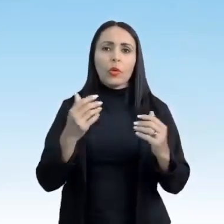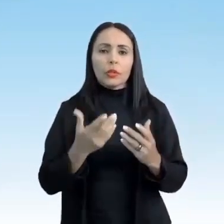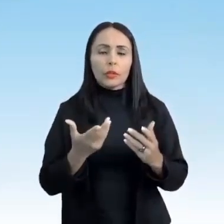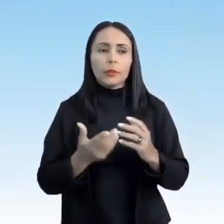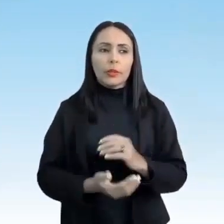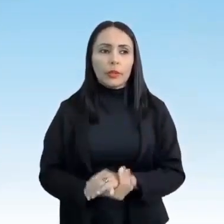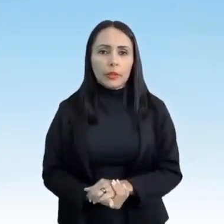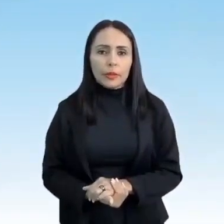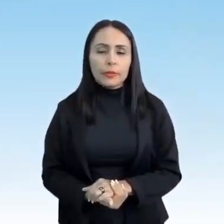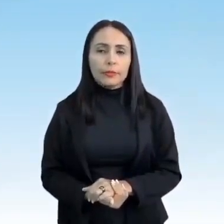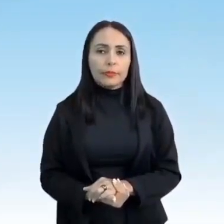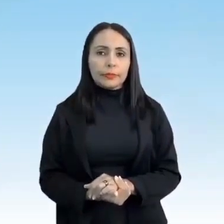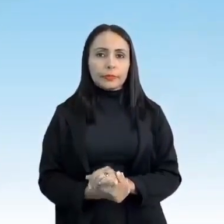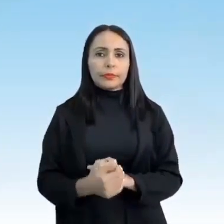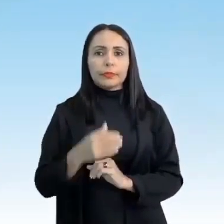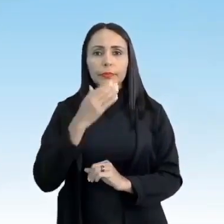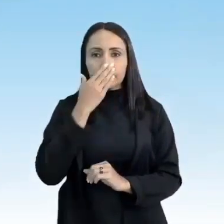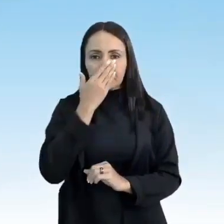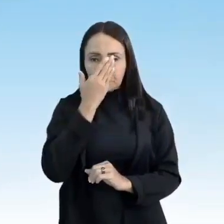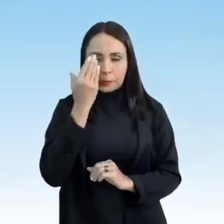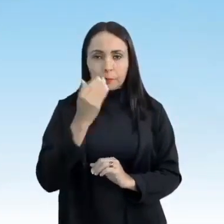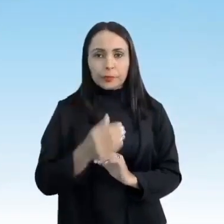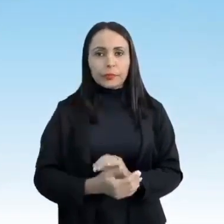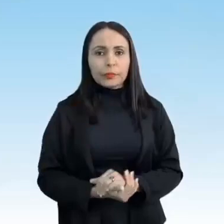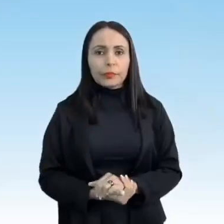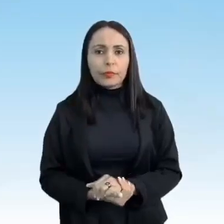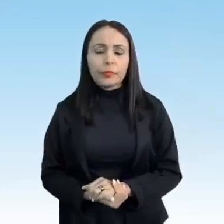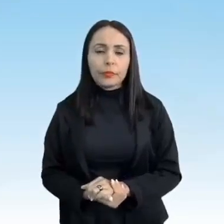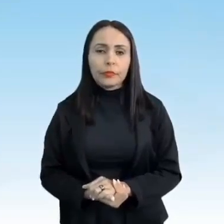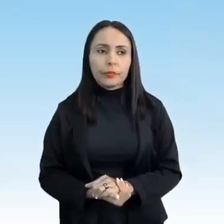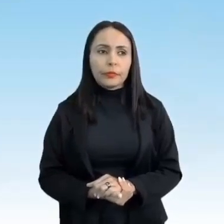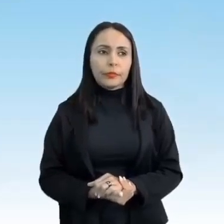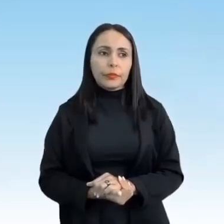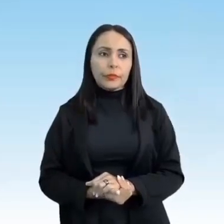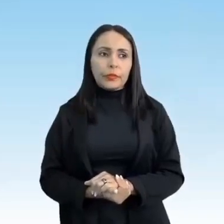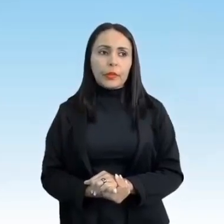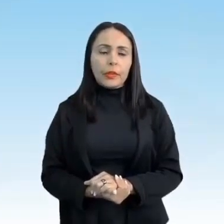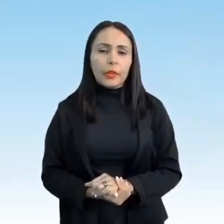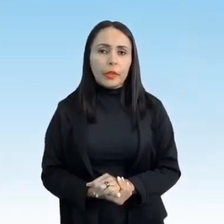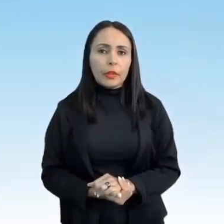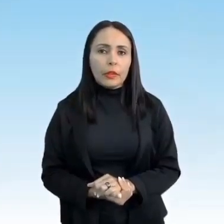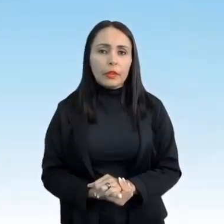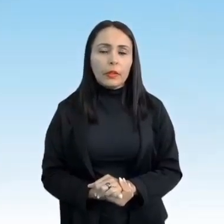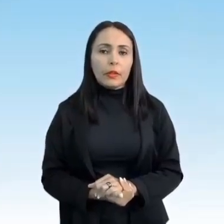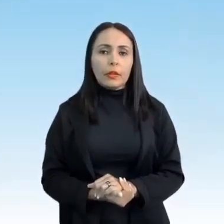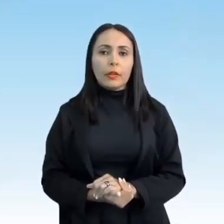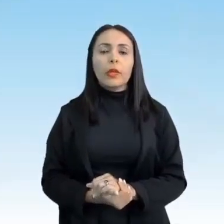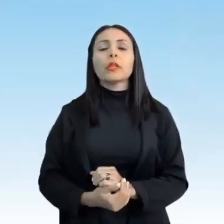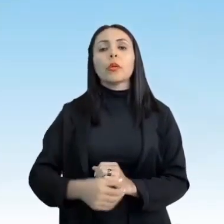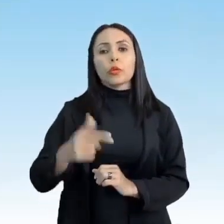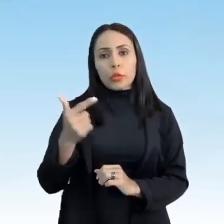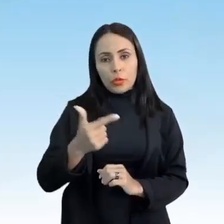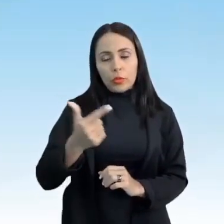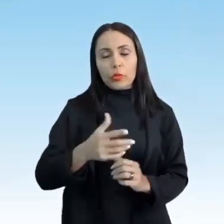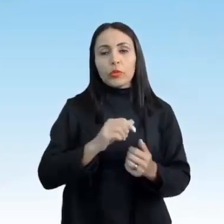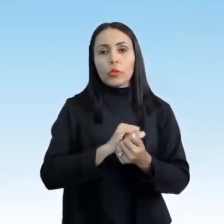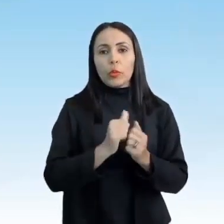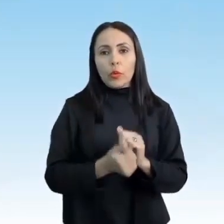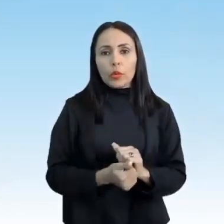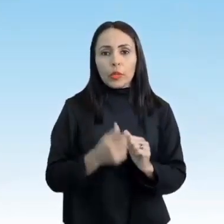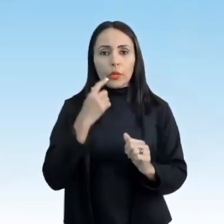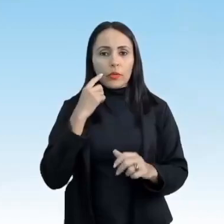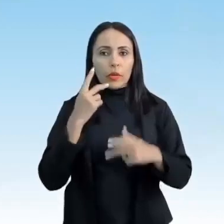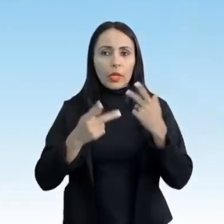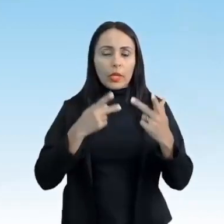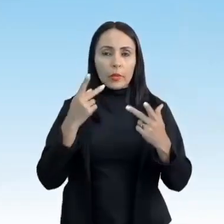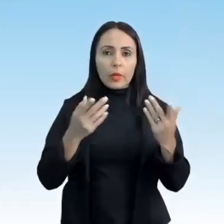disputada, tá? É muito famosa também, presente nas Olimpíadas. E o segundo esporte que eu falei para vocês, que a gente